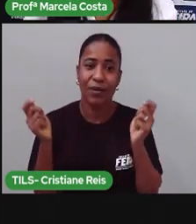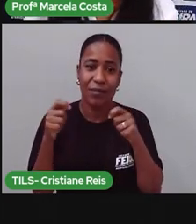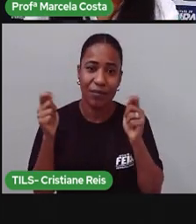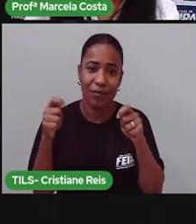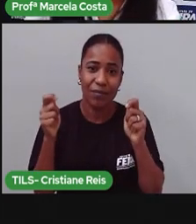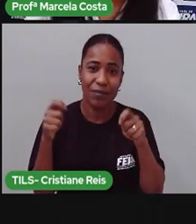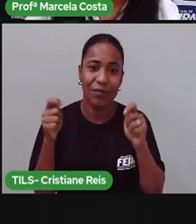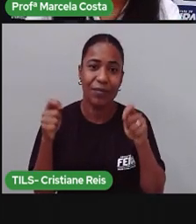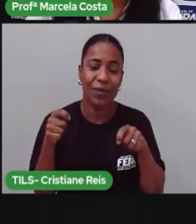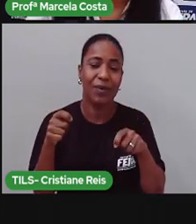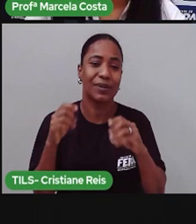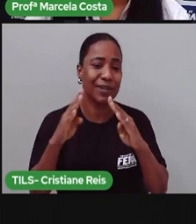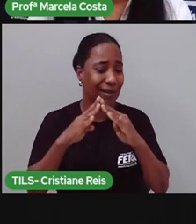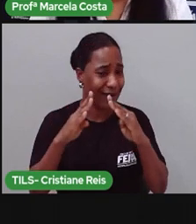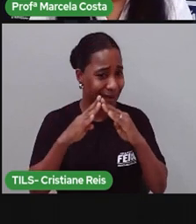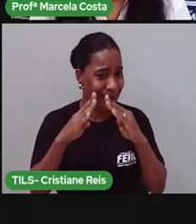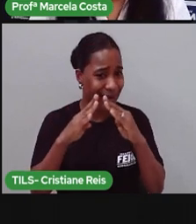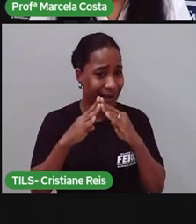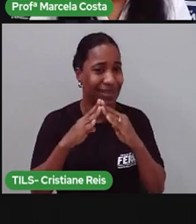fazer isso em casa